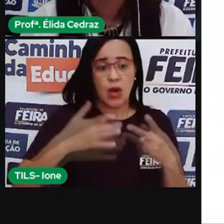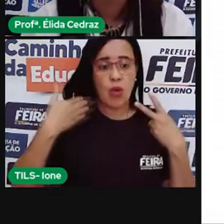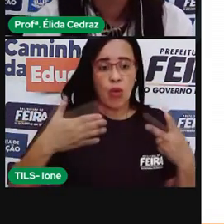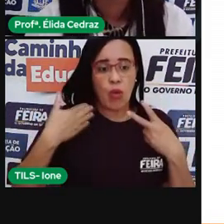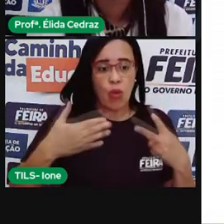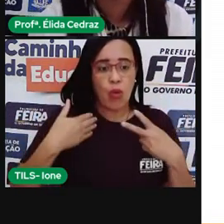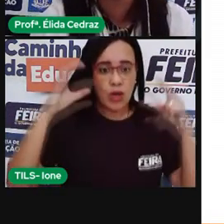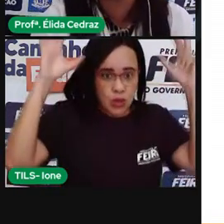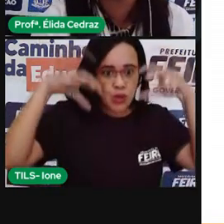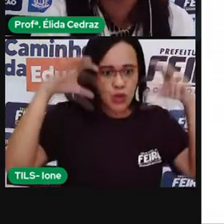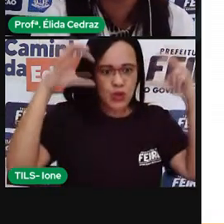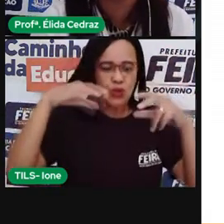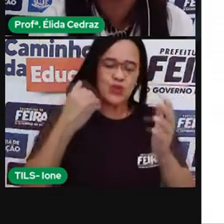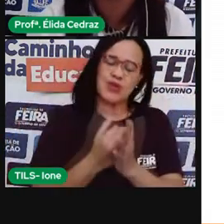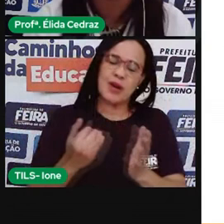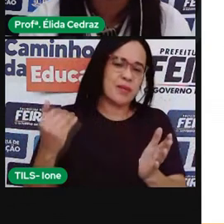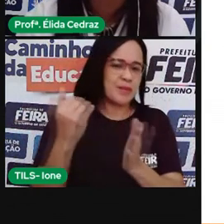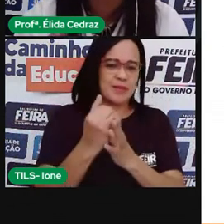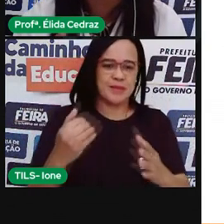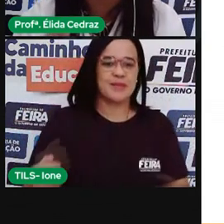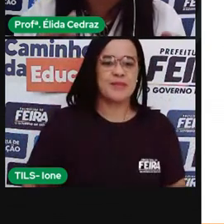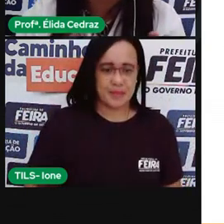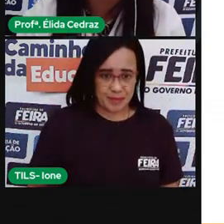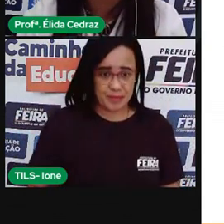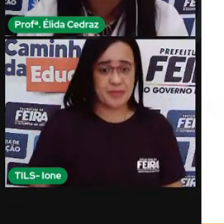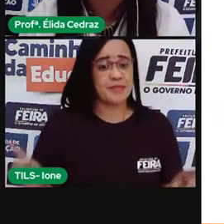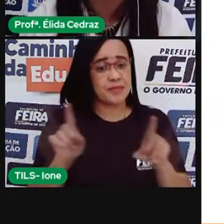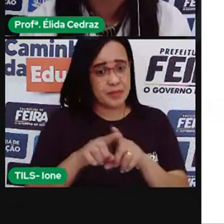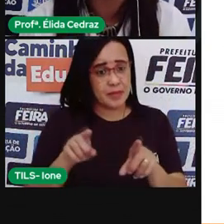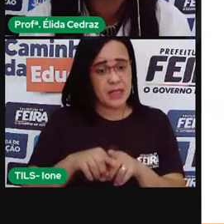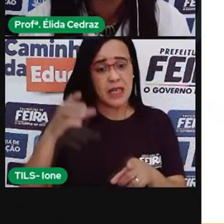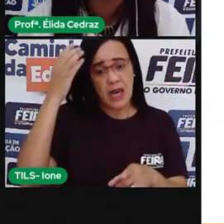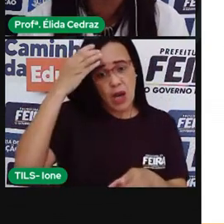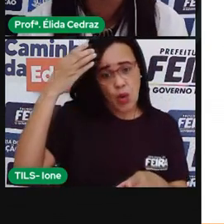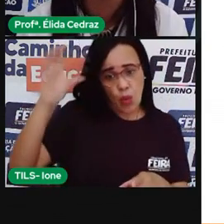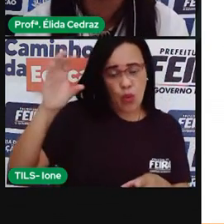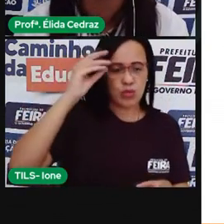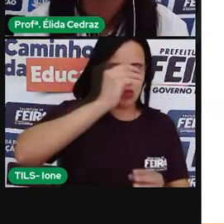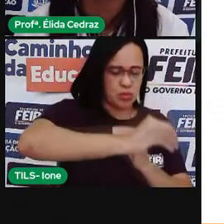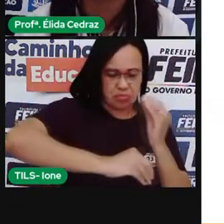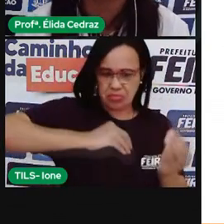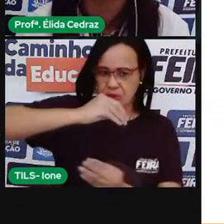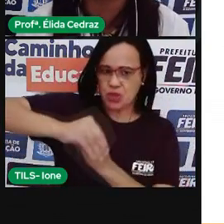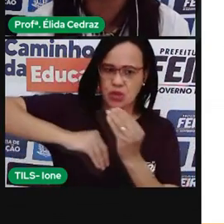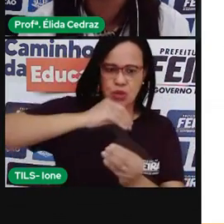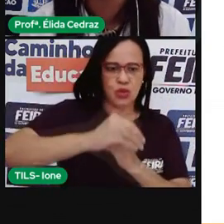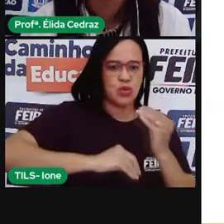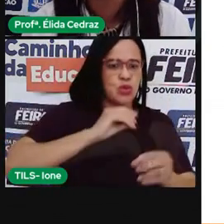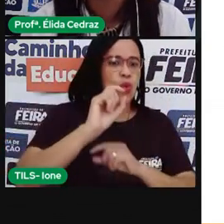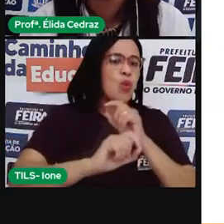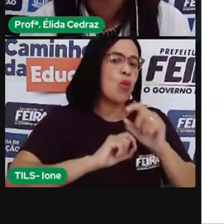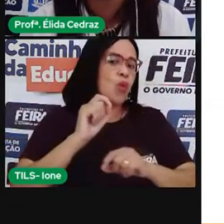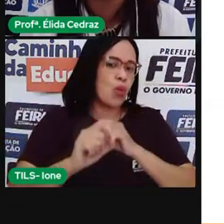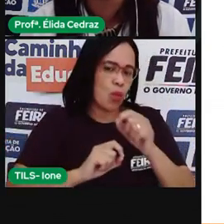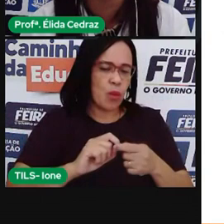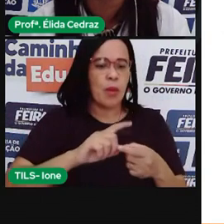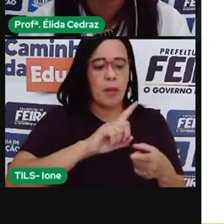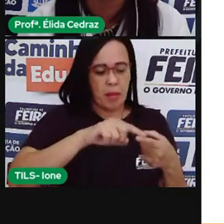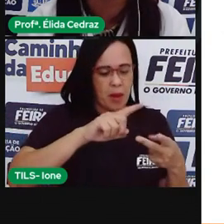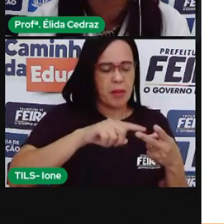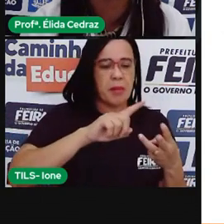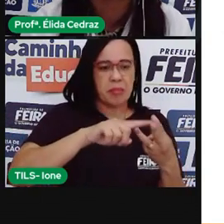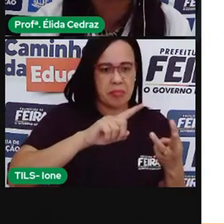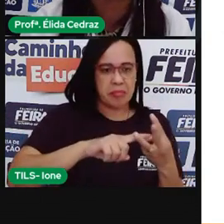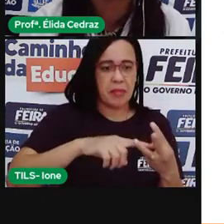tem elementos indígenas, misturado com a região sudeste, bolivianos e paraguaio.